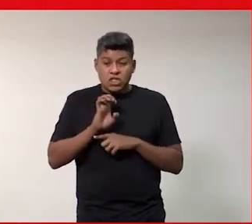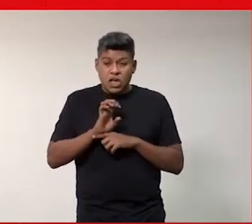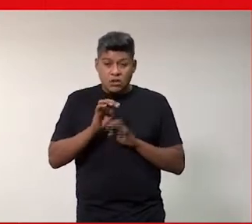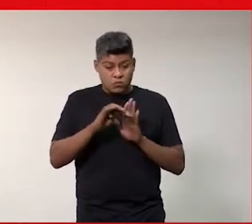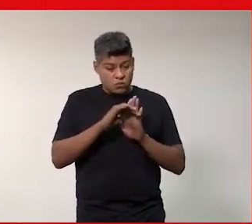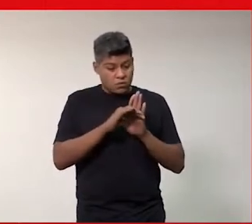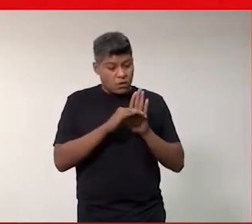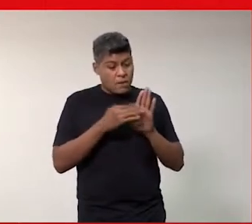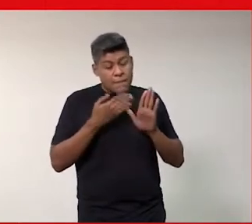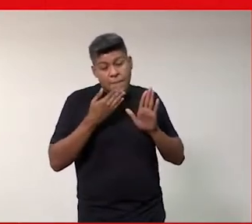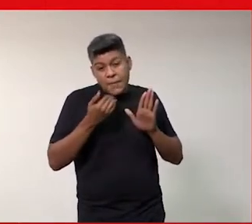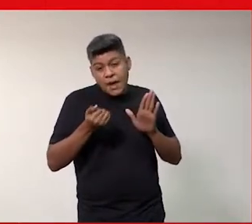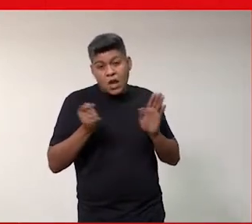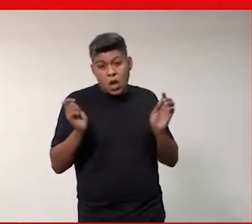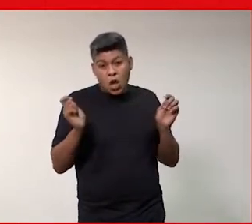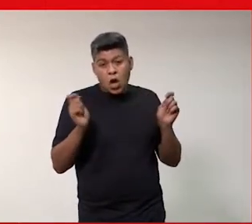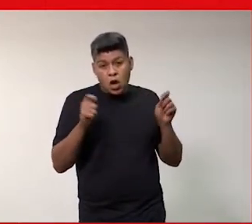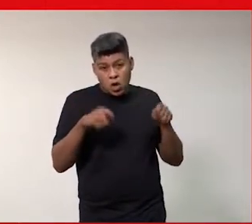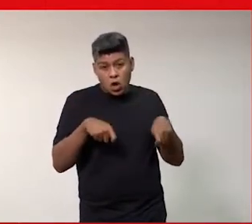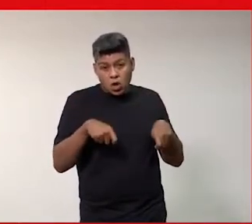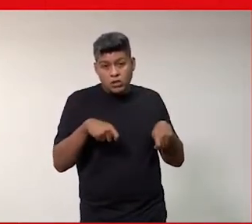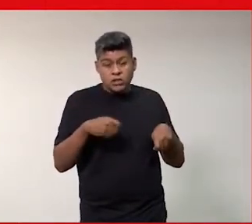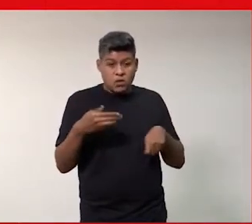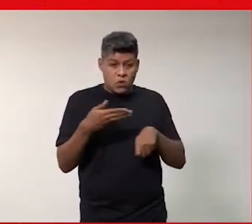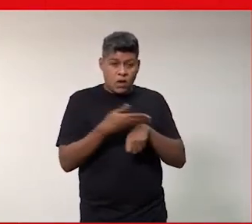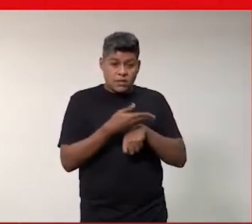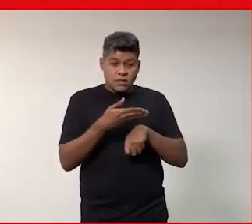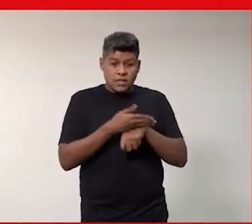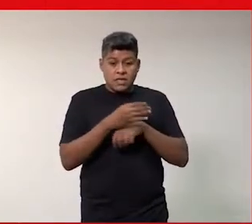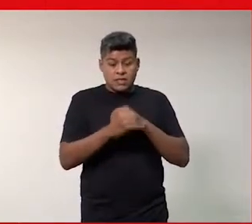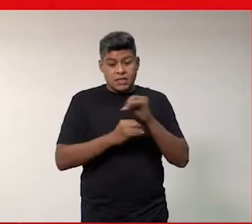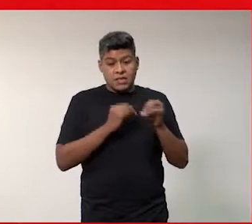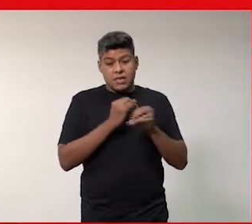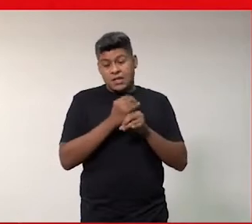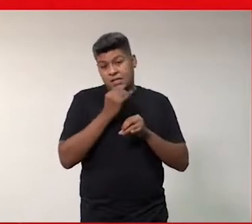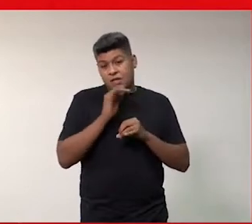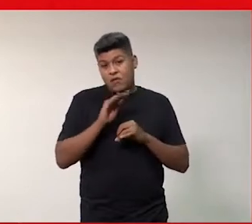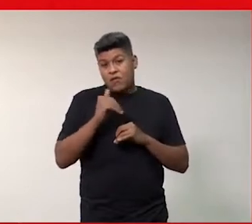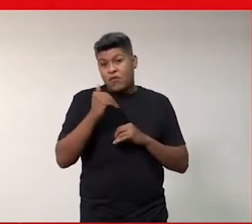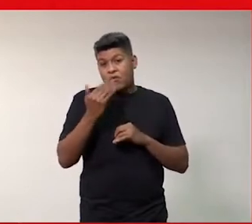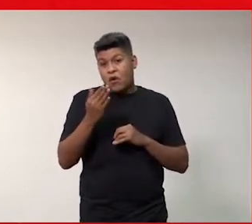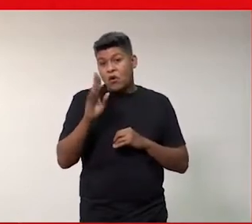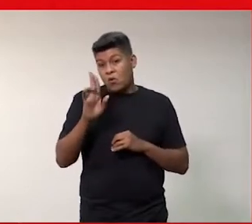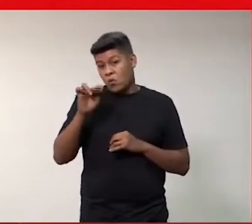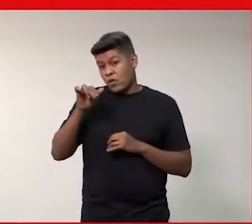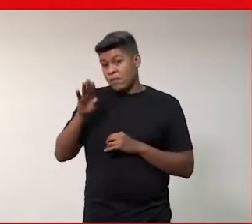expressa melhor as condições do seu acesso à internet fora da NB? E aí,